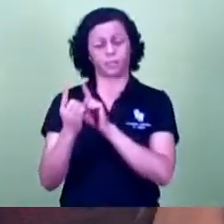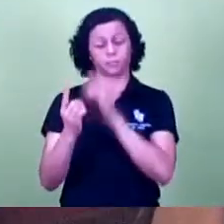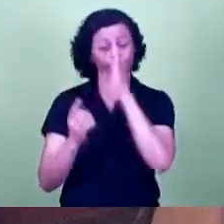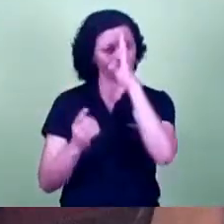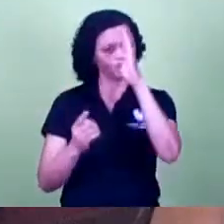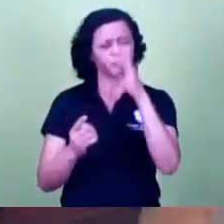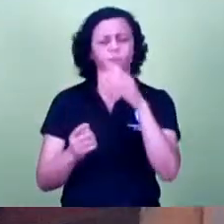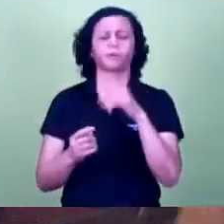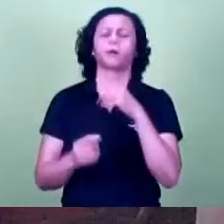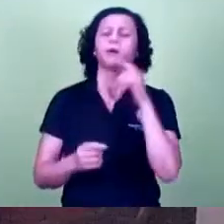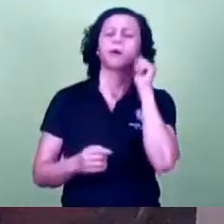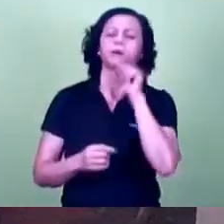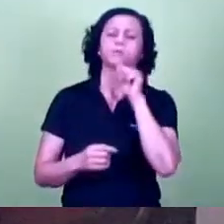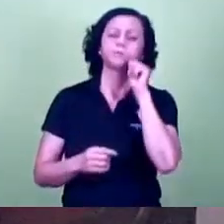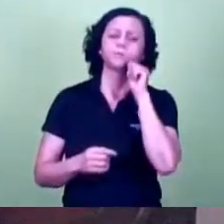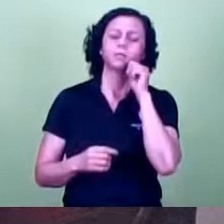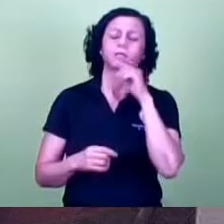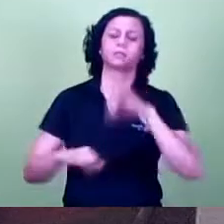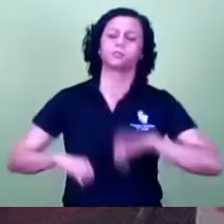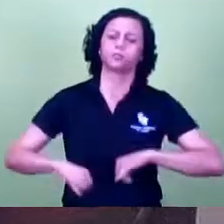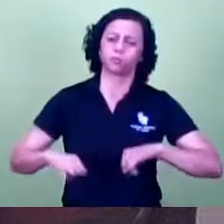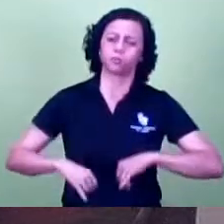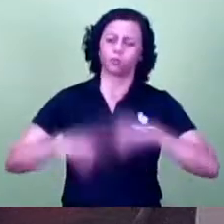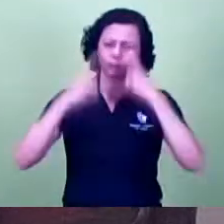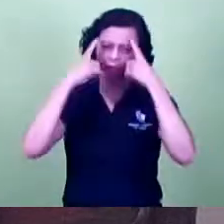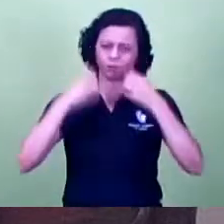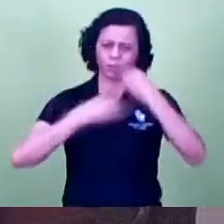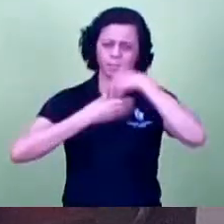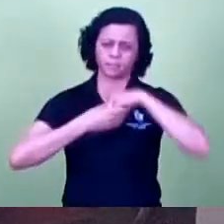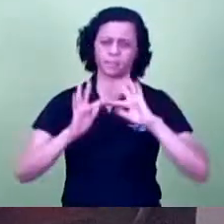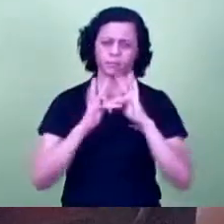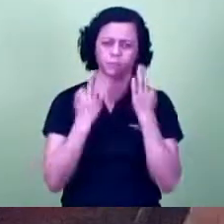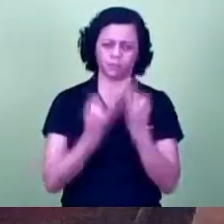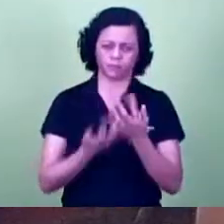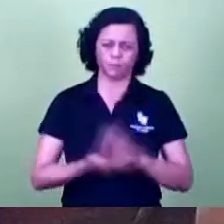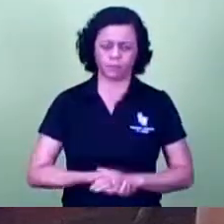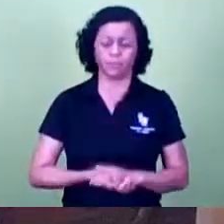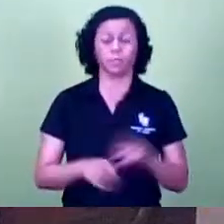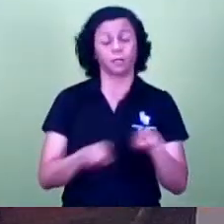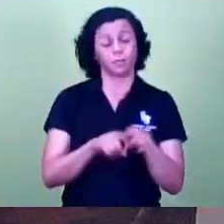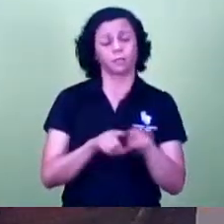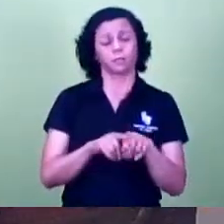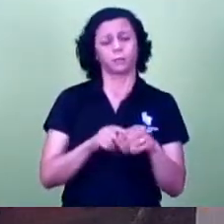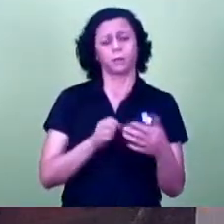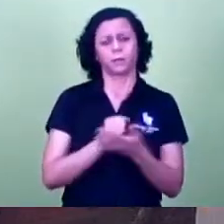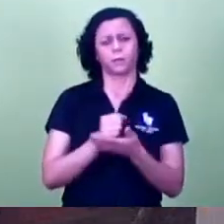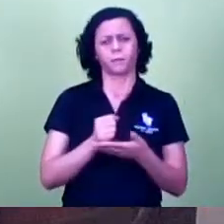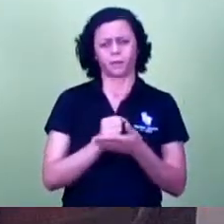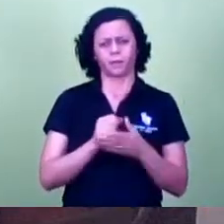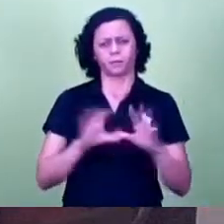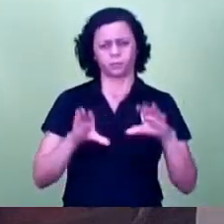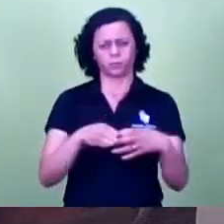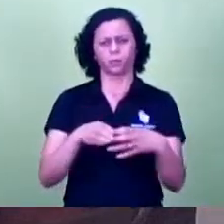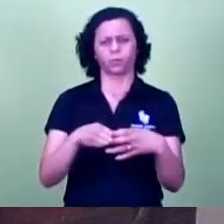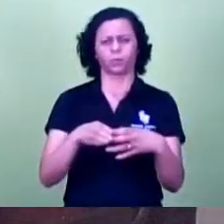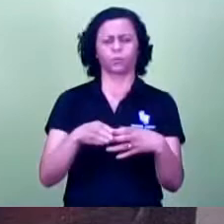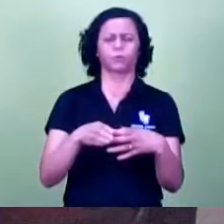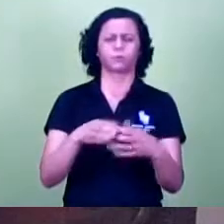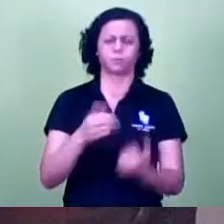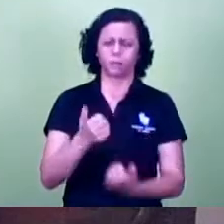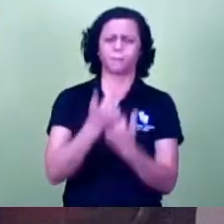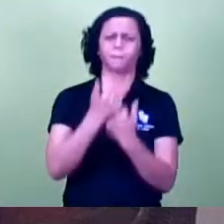vítimas da violência doméstica. E está amparado aí com o apoio também da nossa Comissão da Mulher, que é importante.